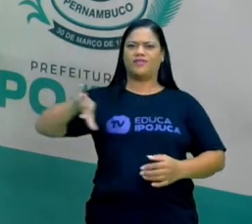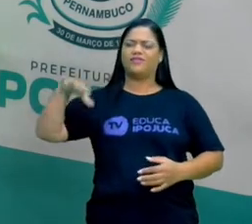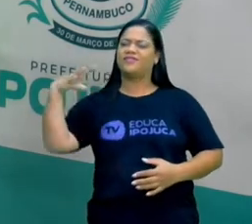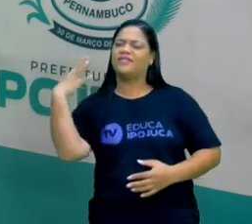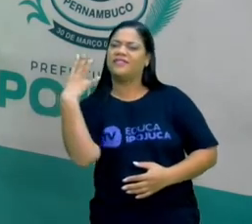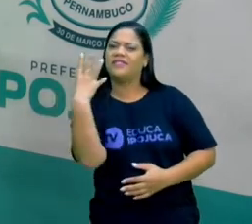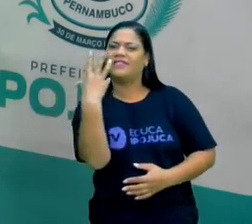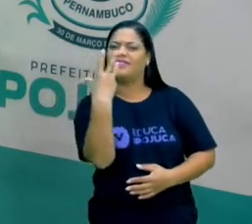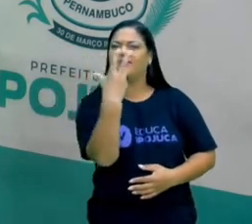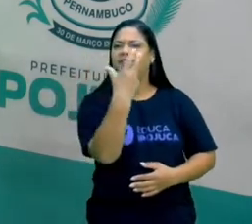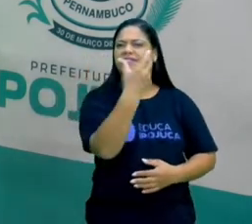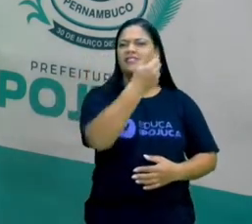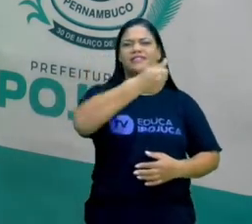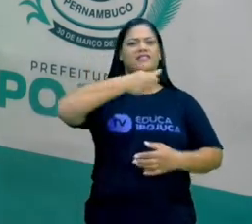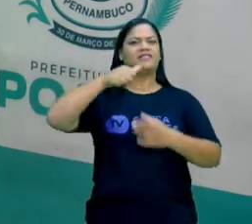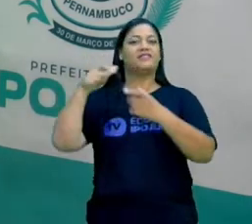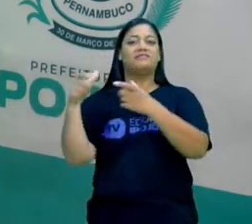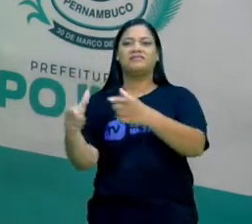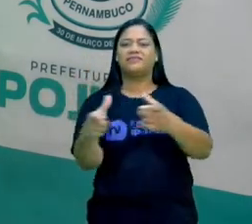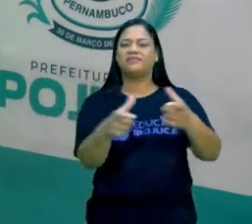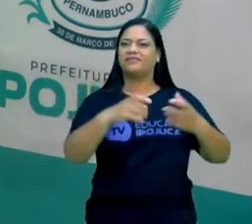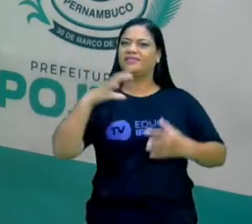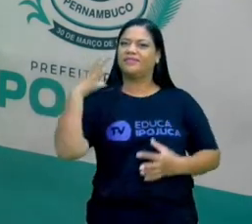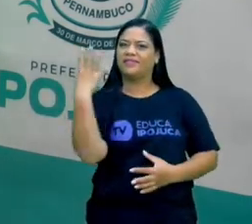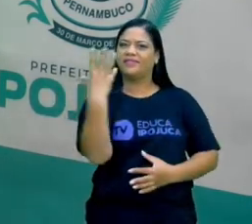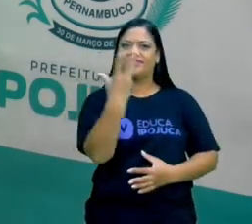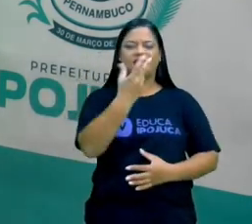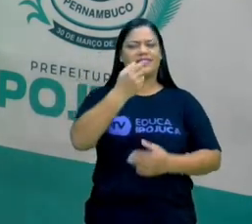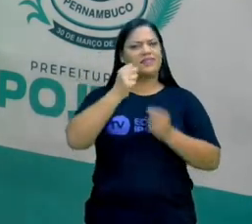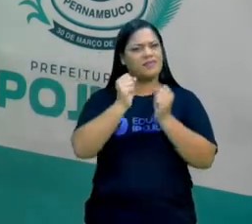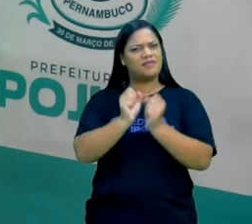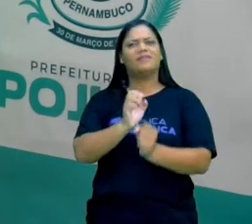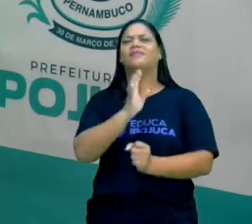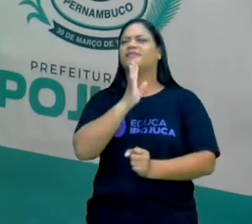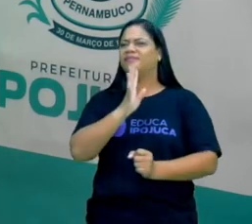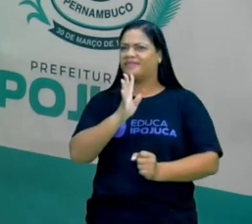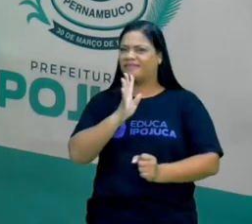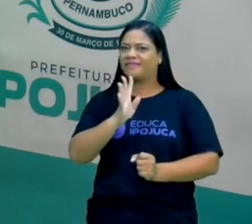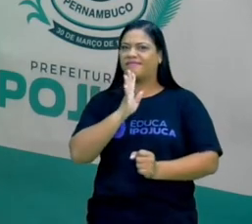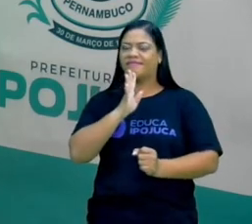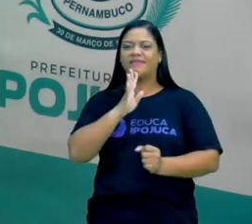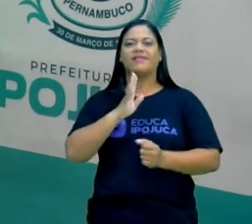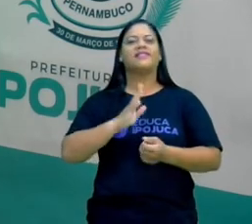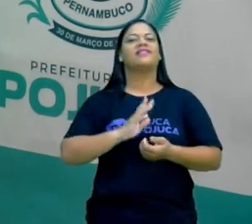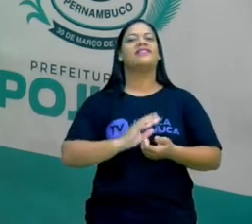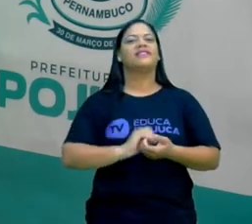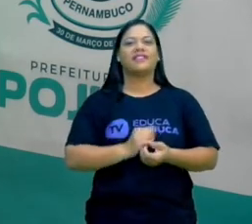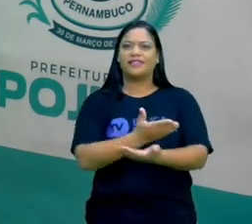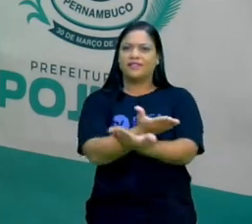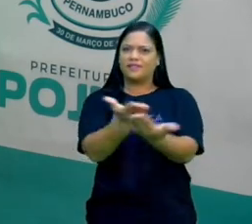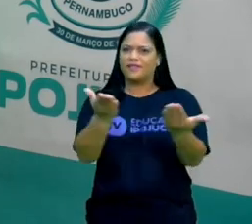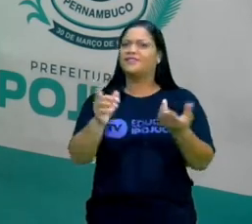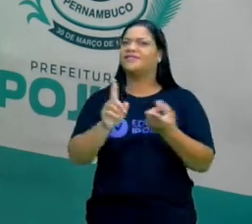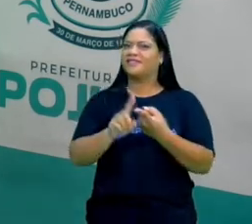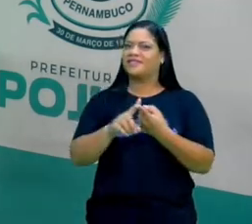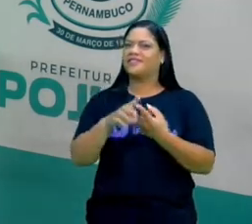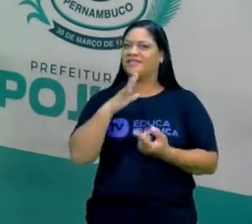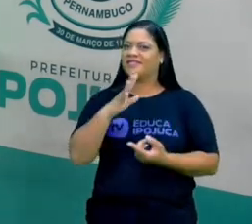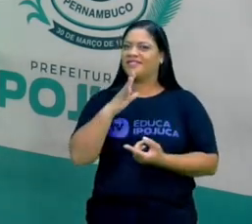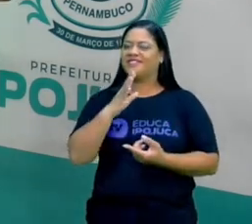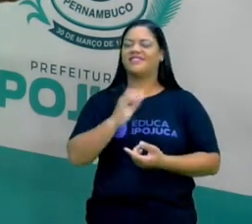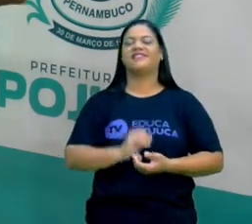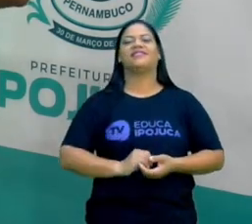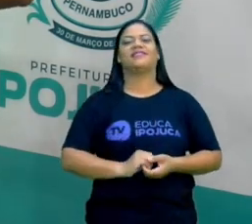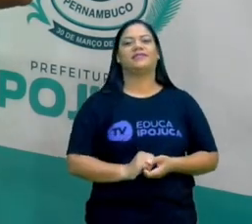Pojuca tem muitos lugares lindos que a gente pode conhecer. E muitos desses vocês também conhecem, tá?